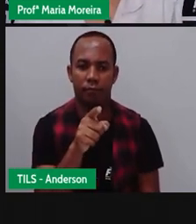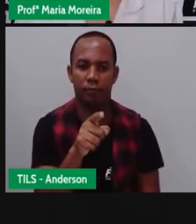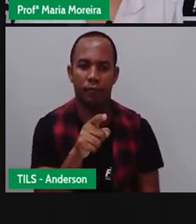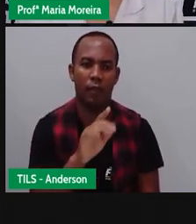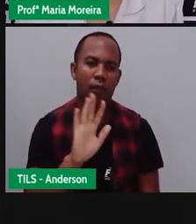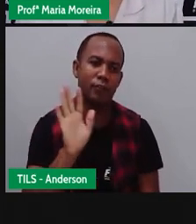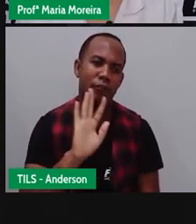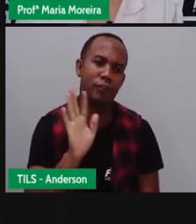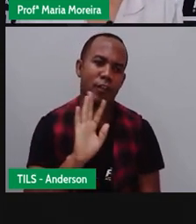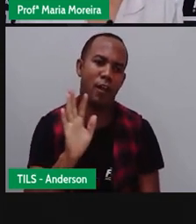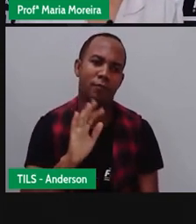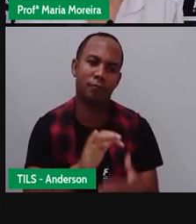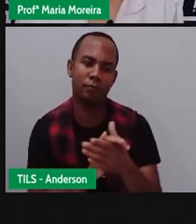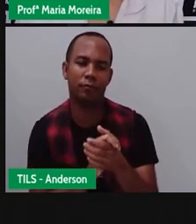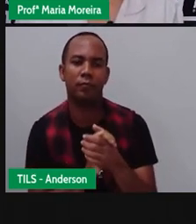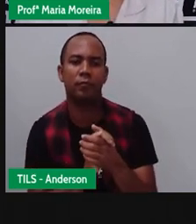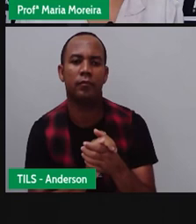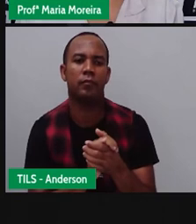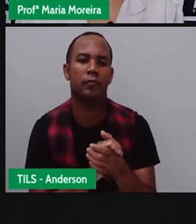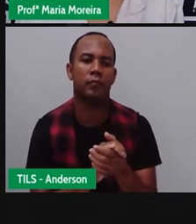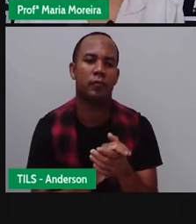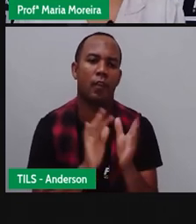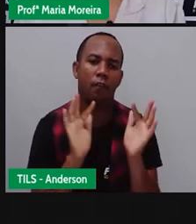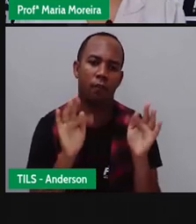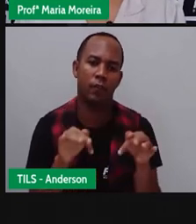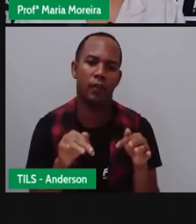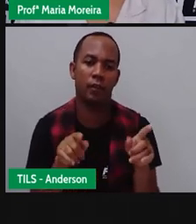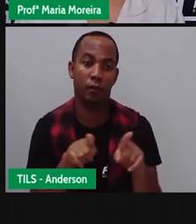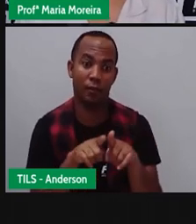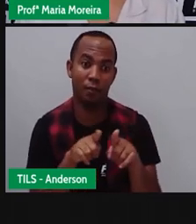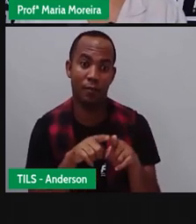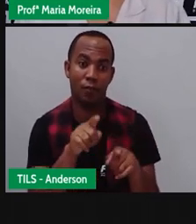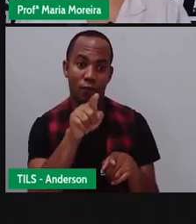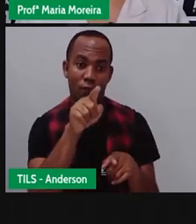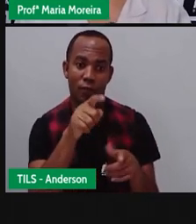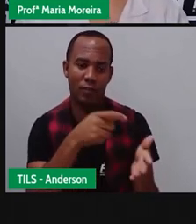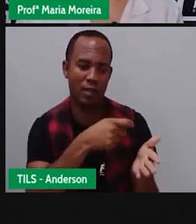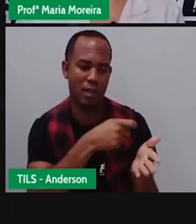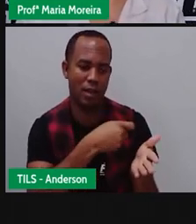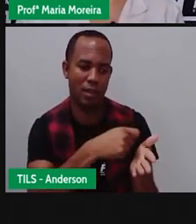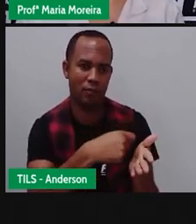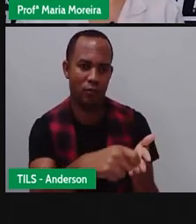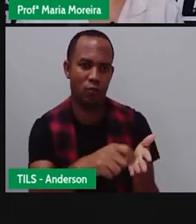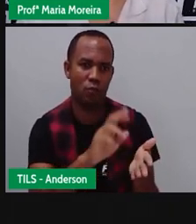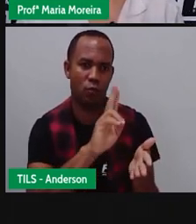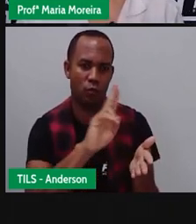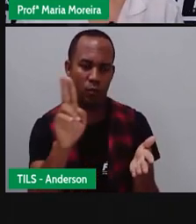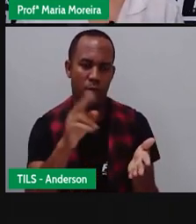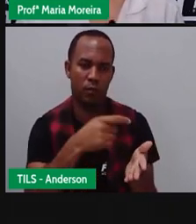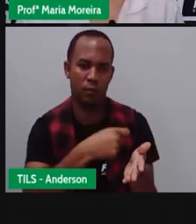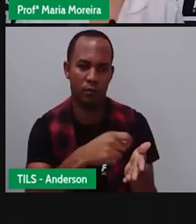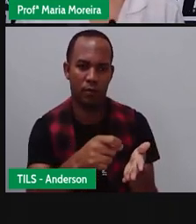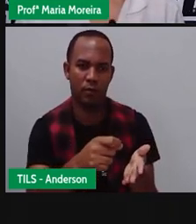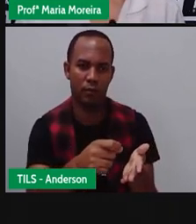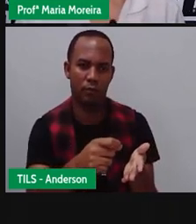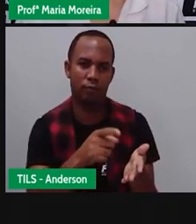Ter despedida no finalzinho. Ter a assinatura, tem que ter o seu nome aí ao final do bilhete.